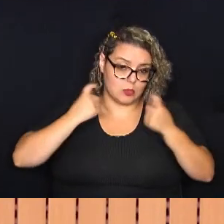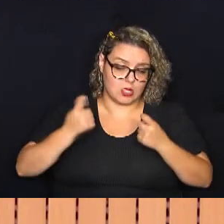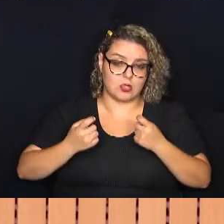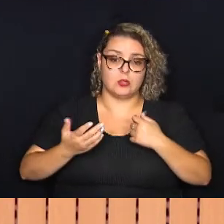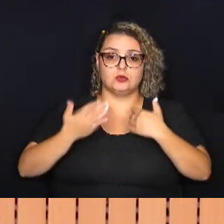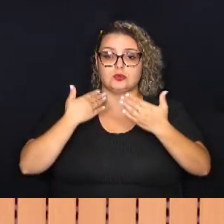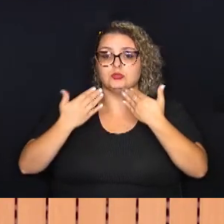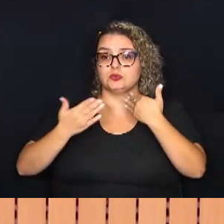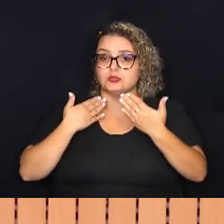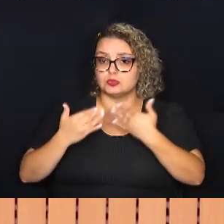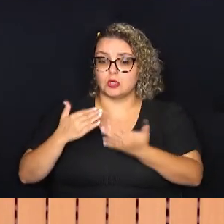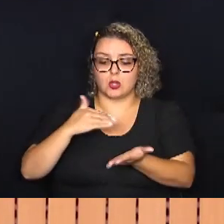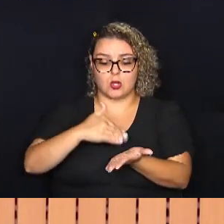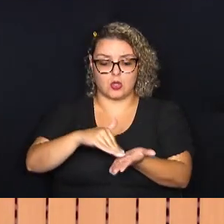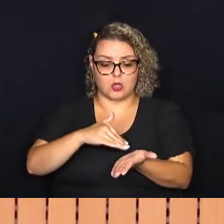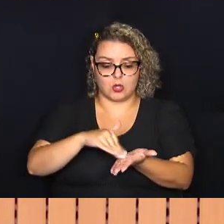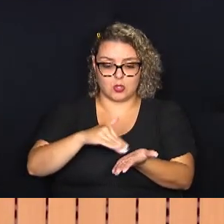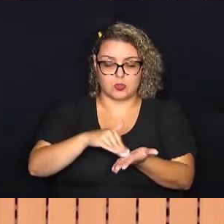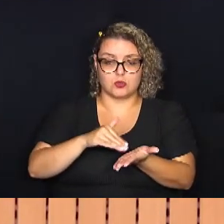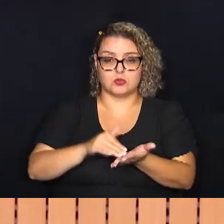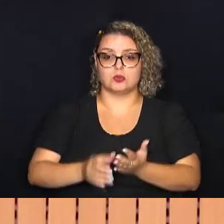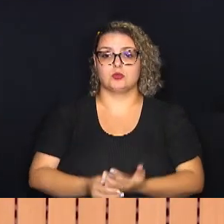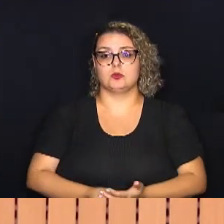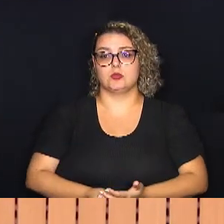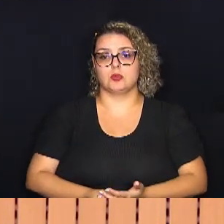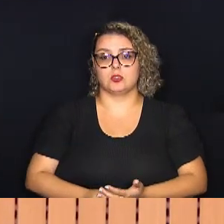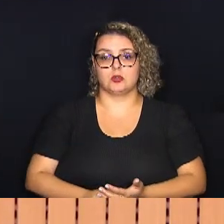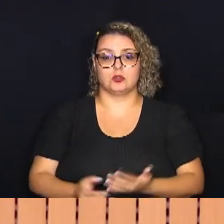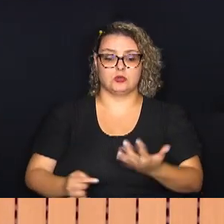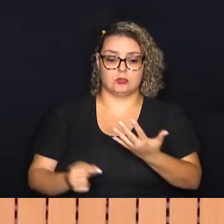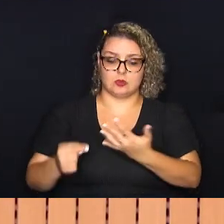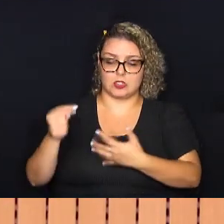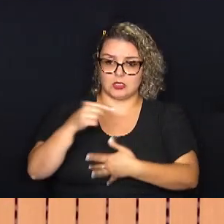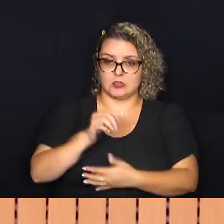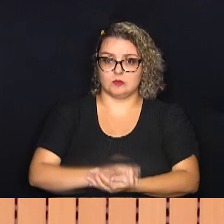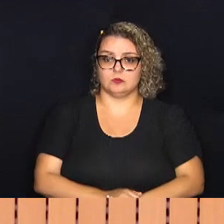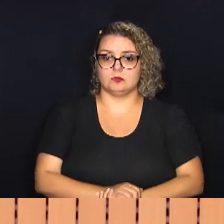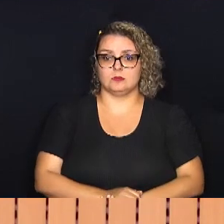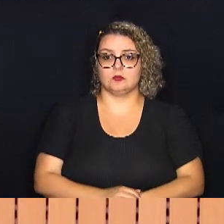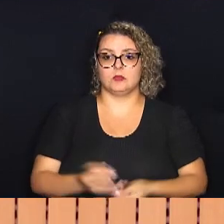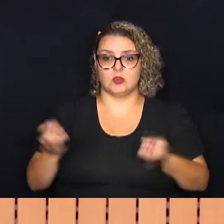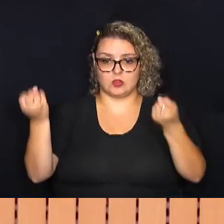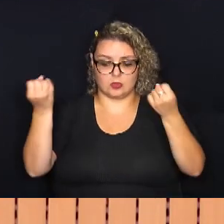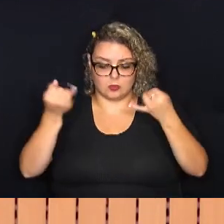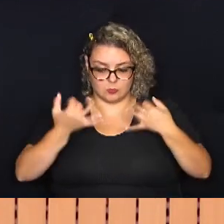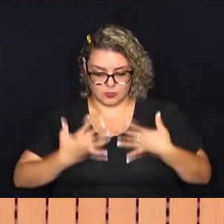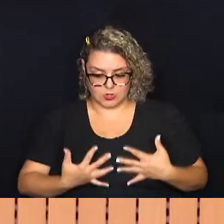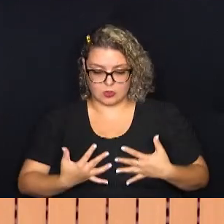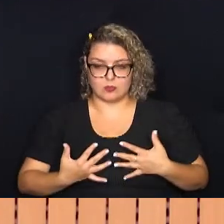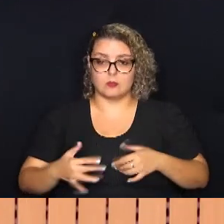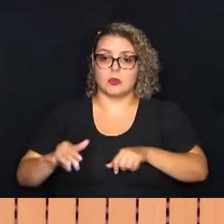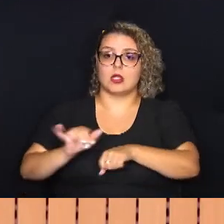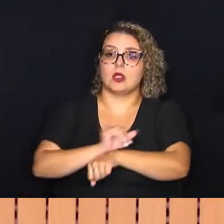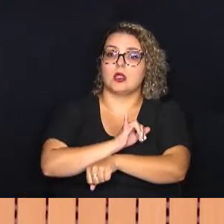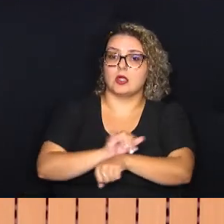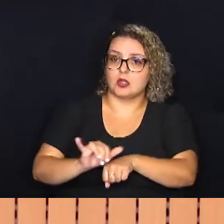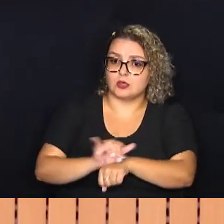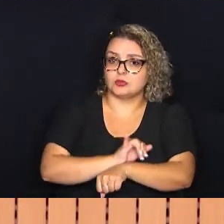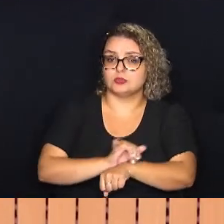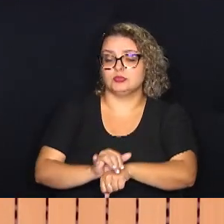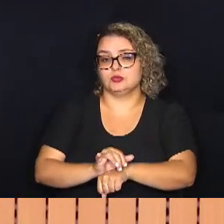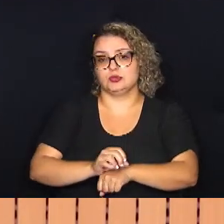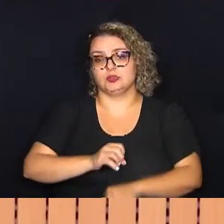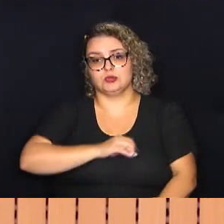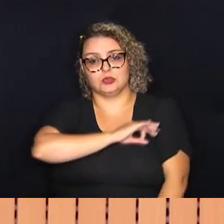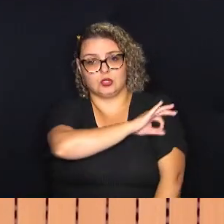procurando dialogar com o secretário sobre essas questões. E foi me explicado um mecanismo